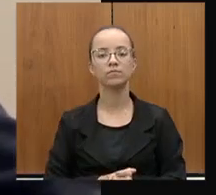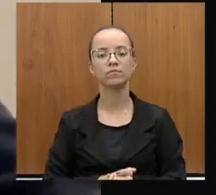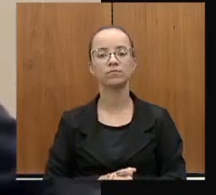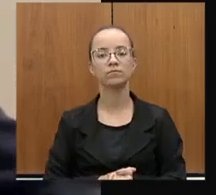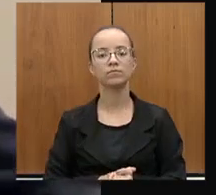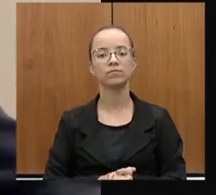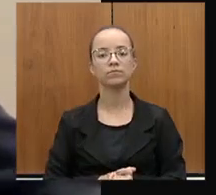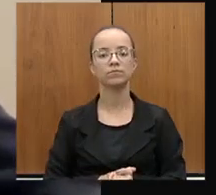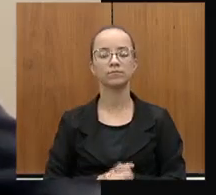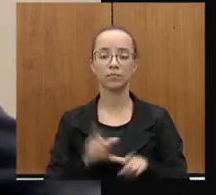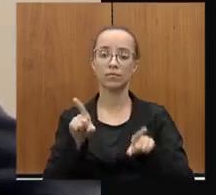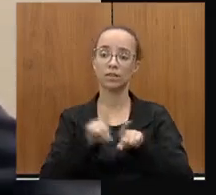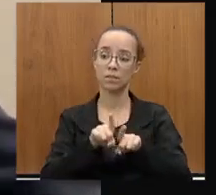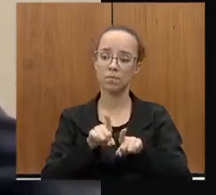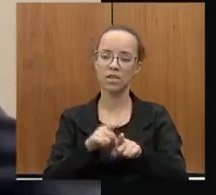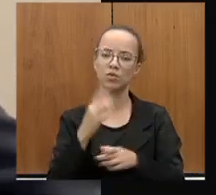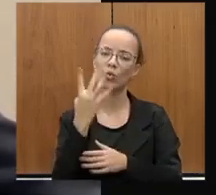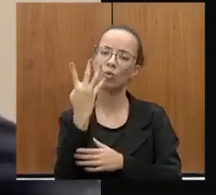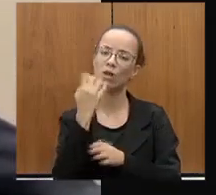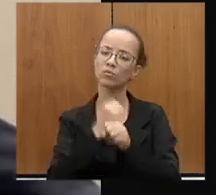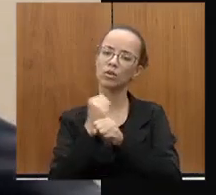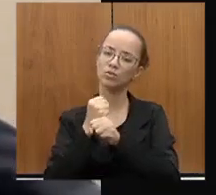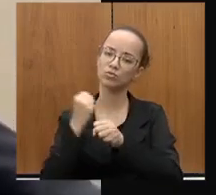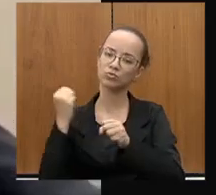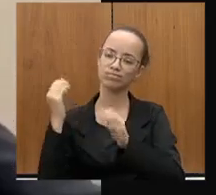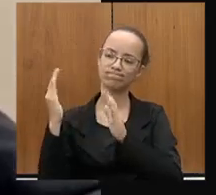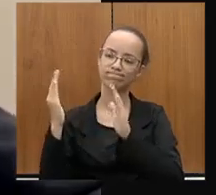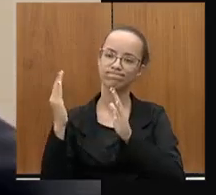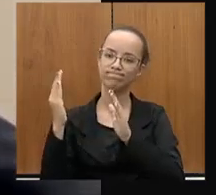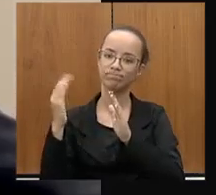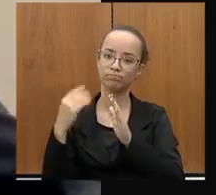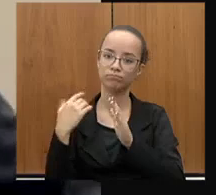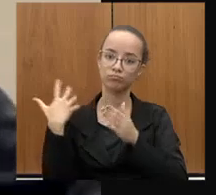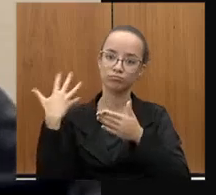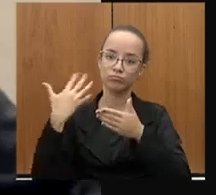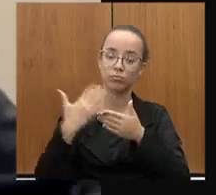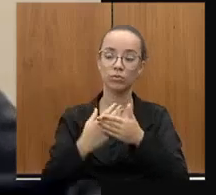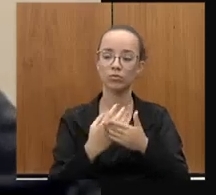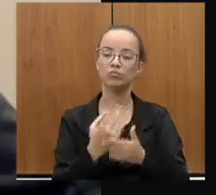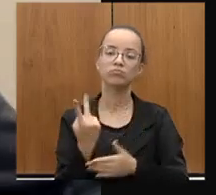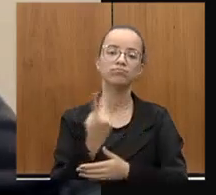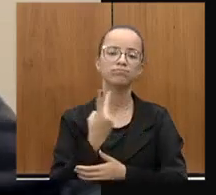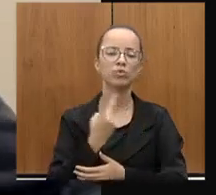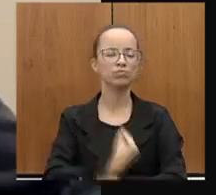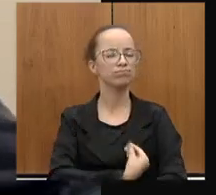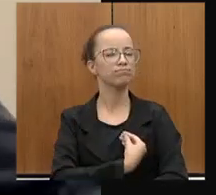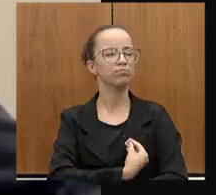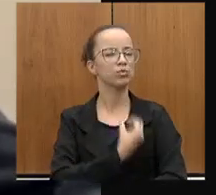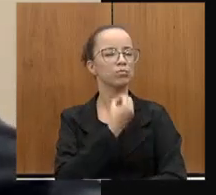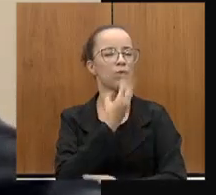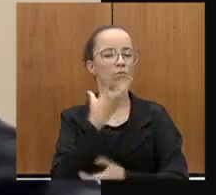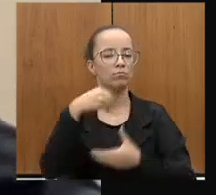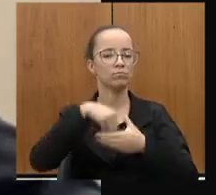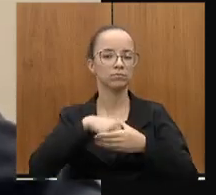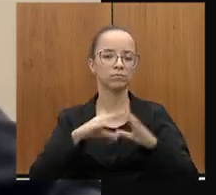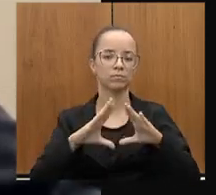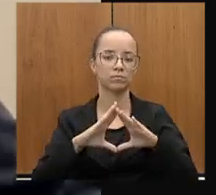quem também nesses últimos quatro anos temos tido um convívio muito bom aqui na casa.